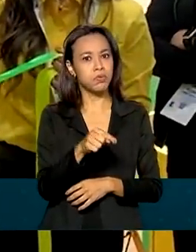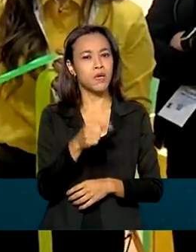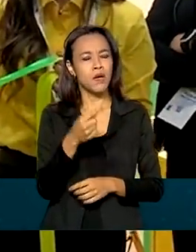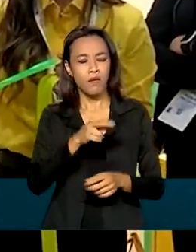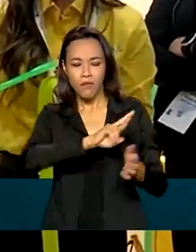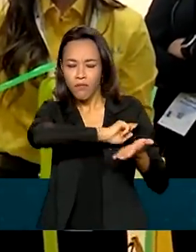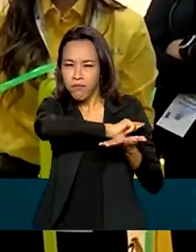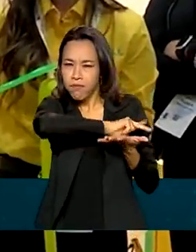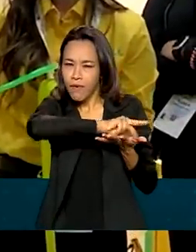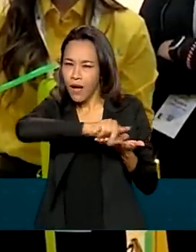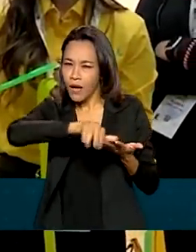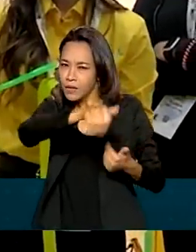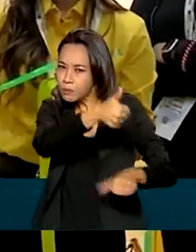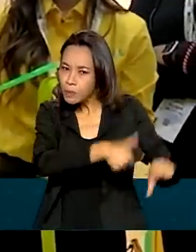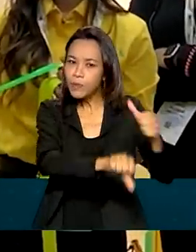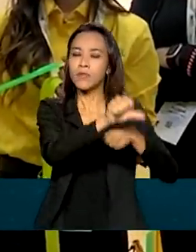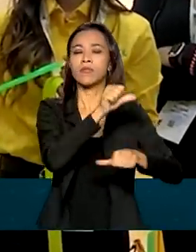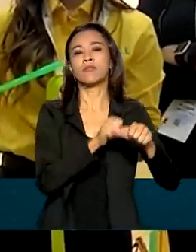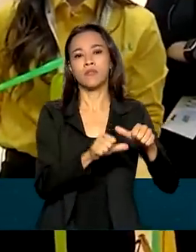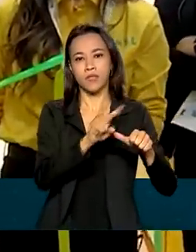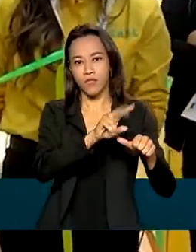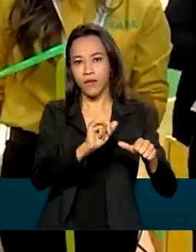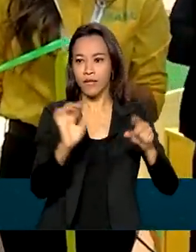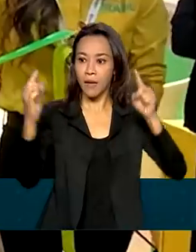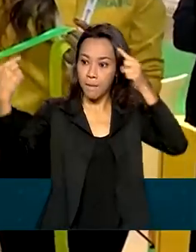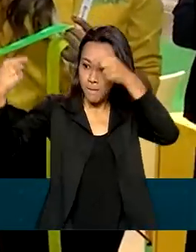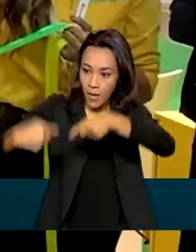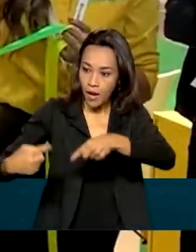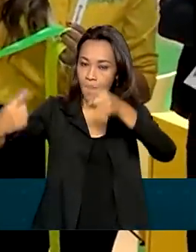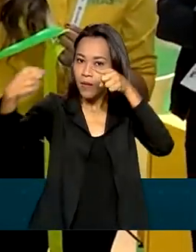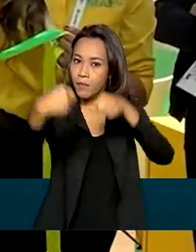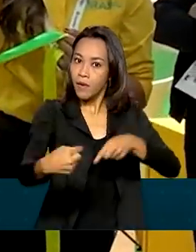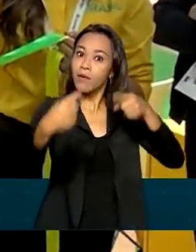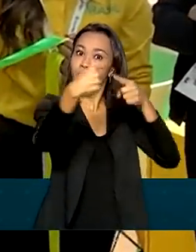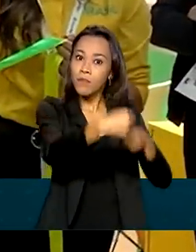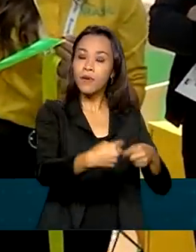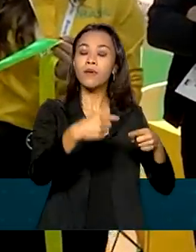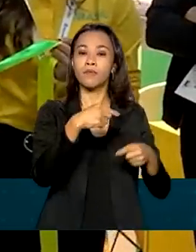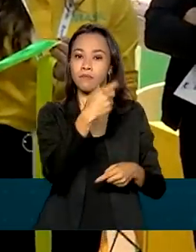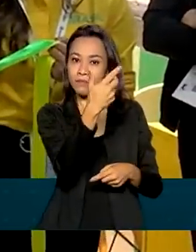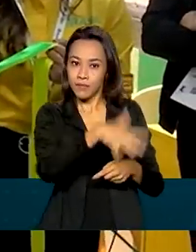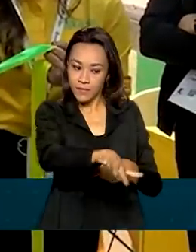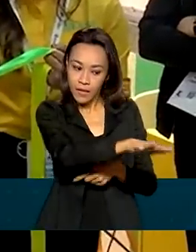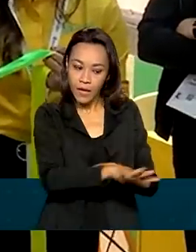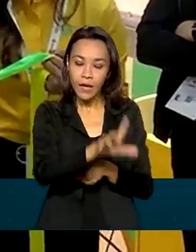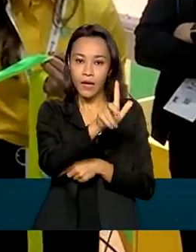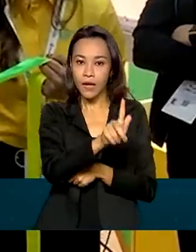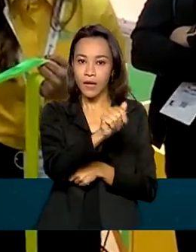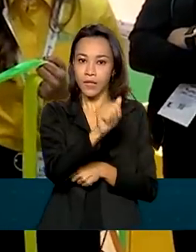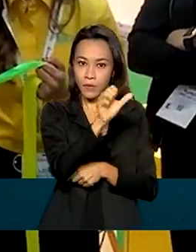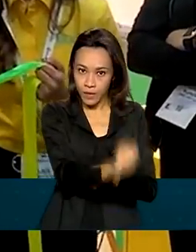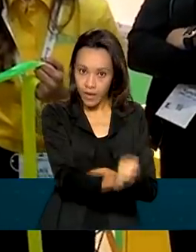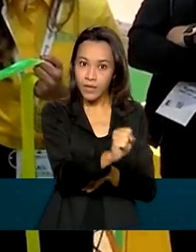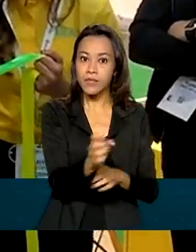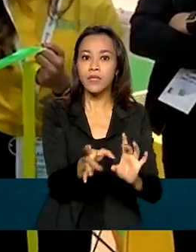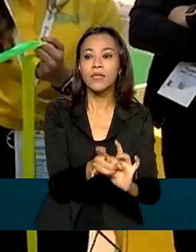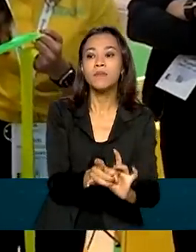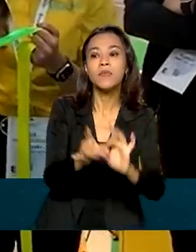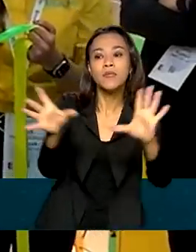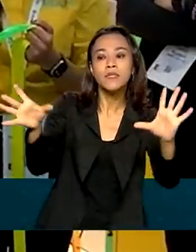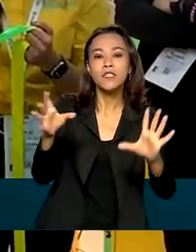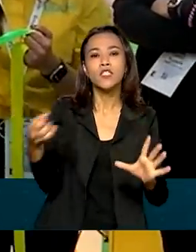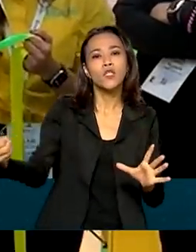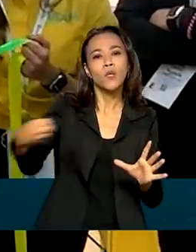reformas que propiciarão mais competição, a liberalização do mercado e a atração de